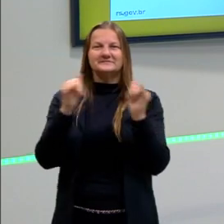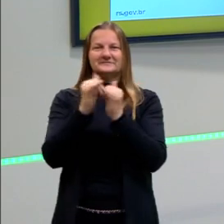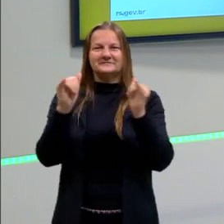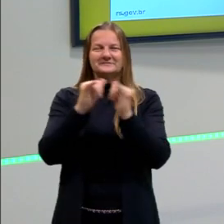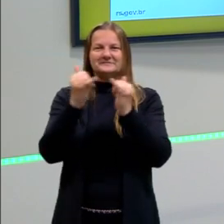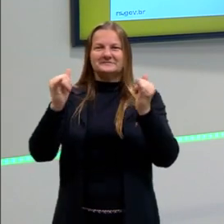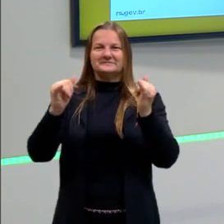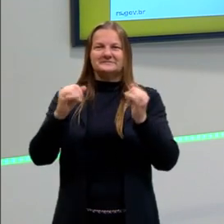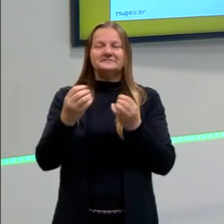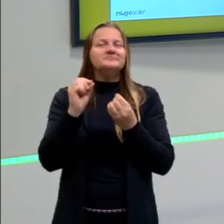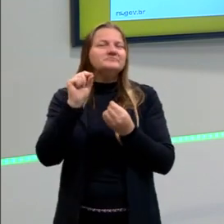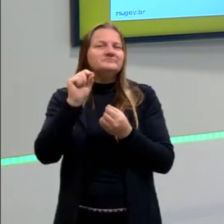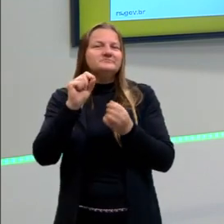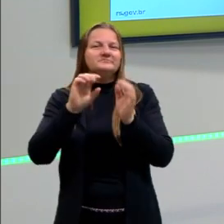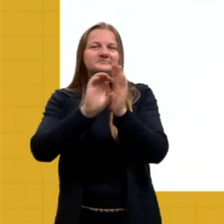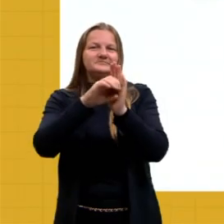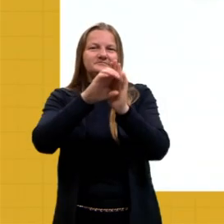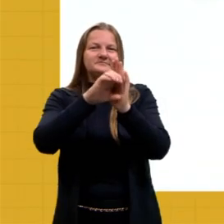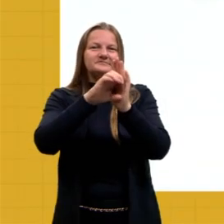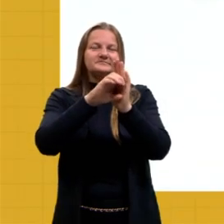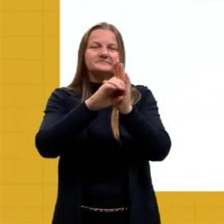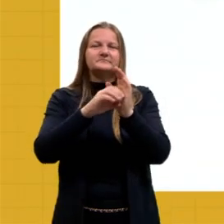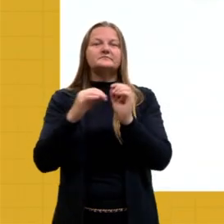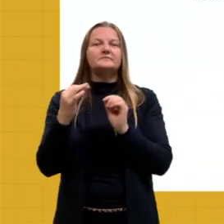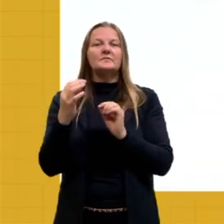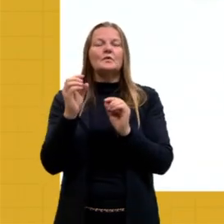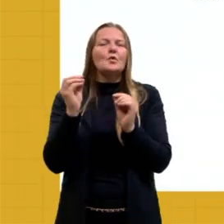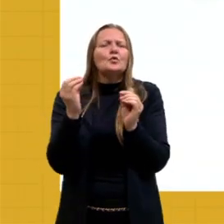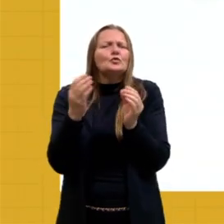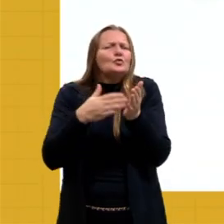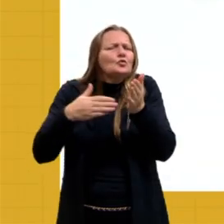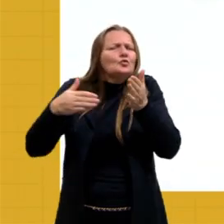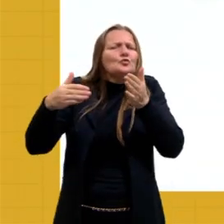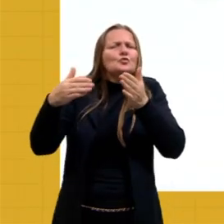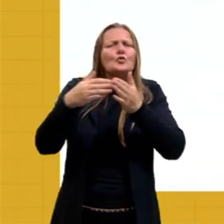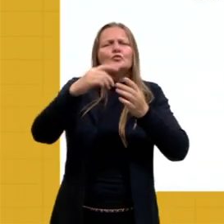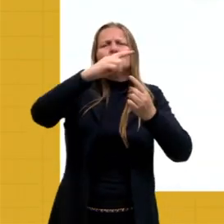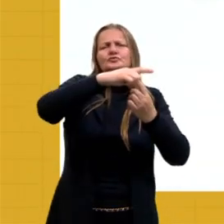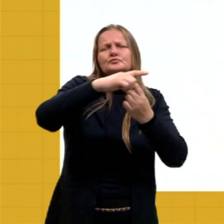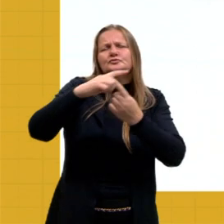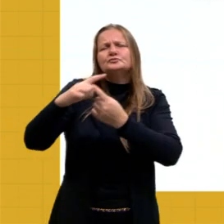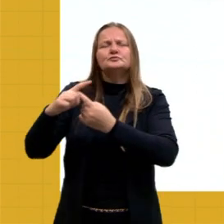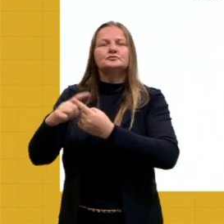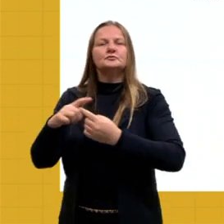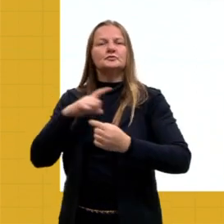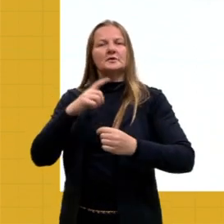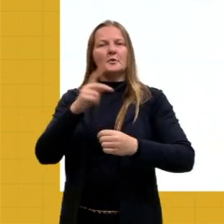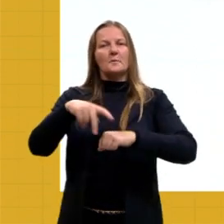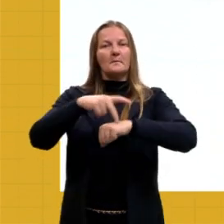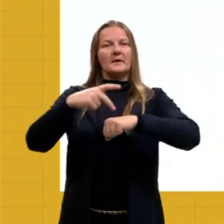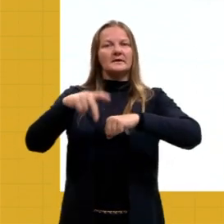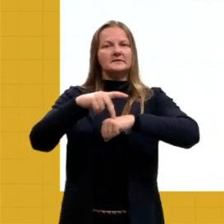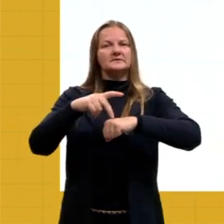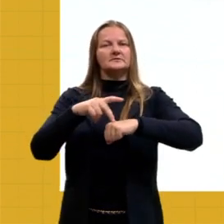A matriz energética, então, corresponde a todo conjunto de energia, né, disponível por um país, certo?